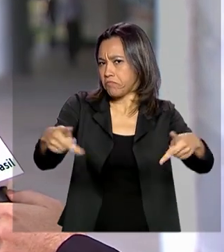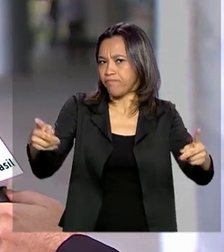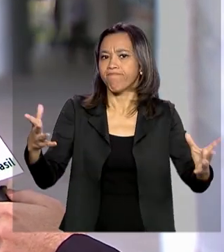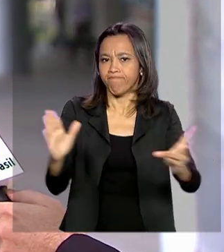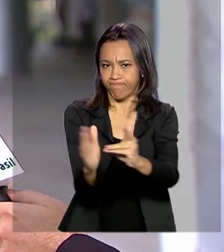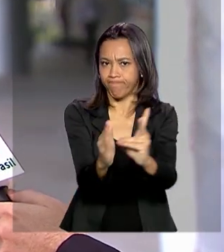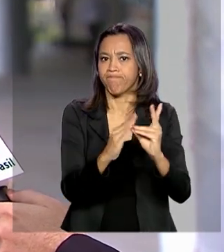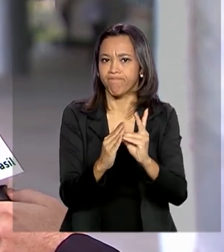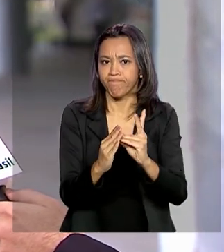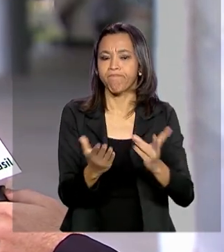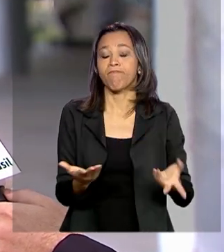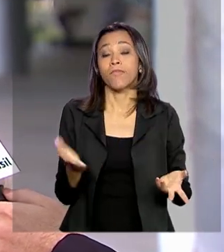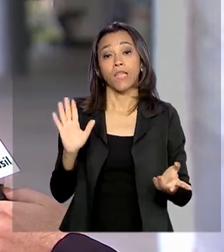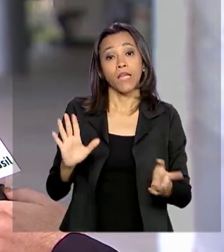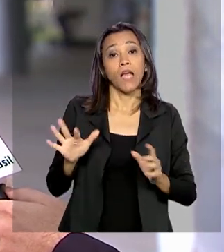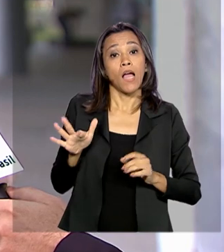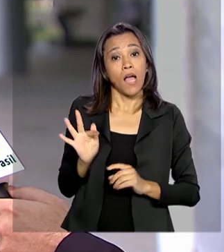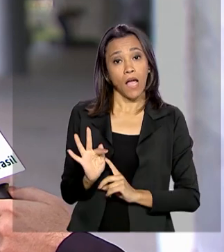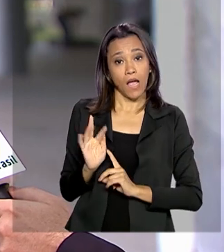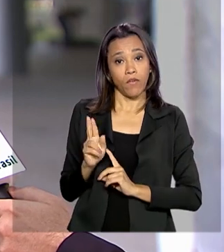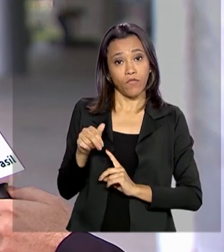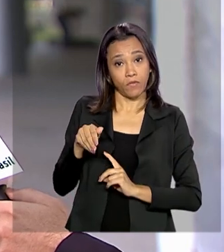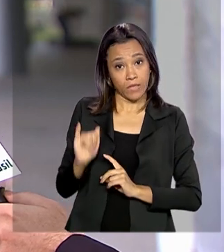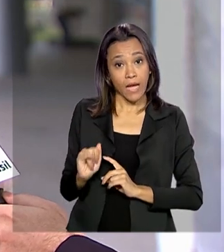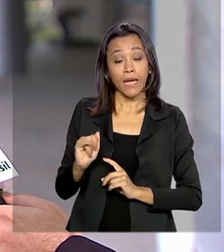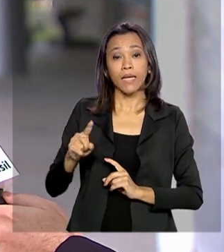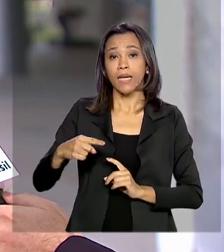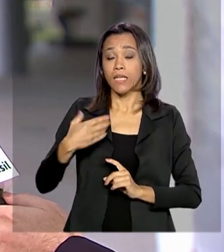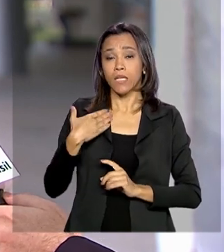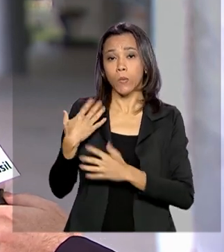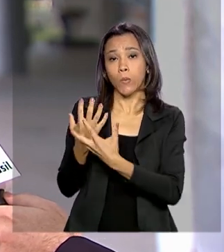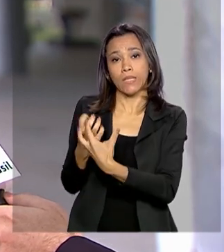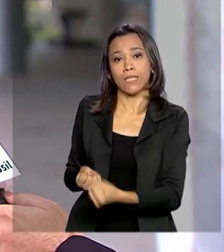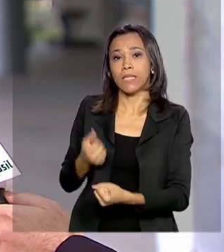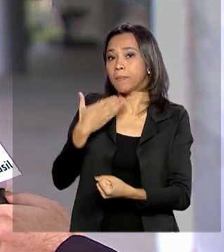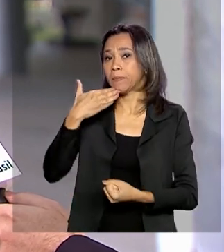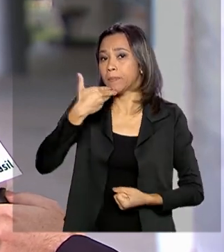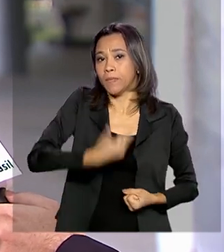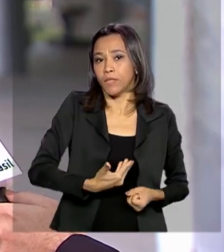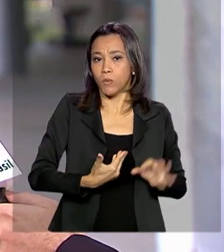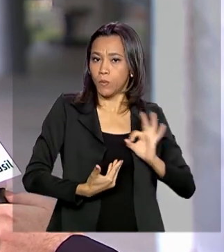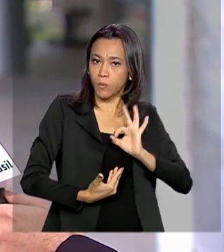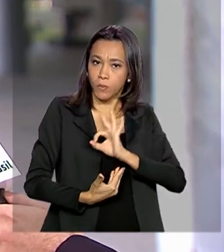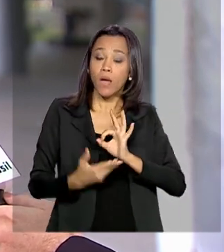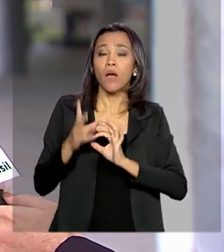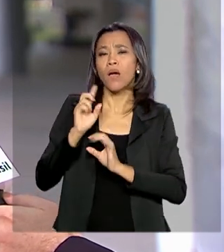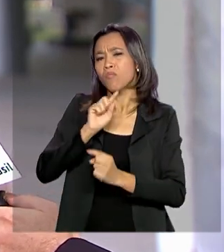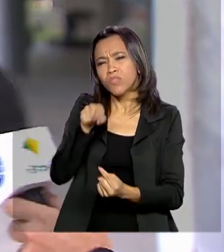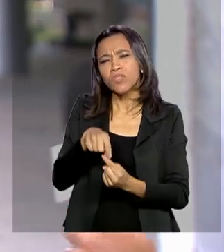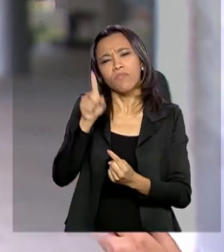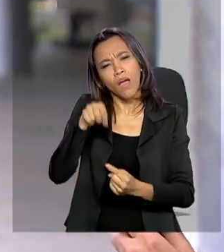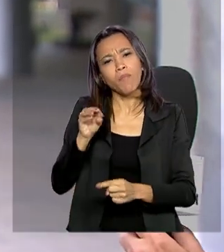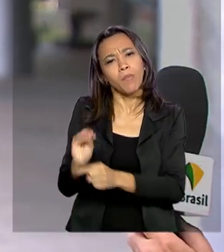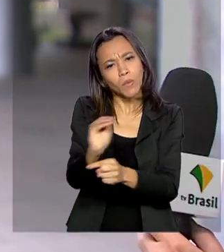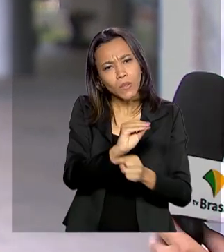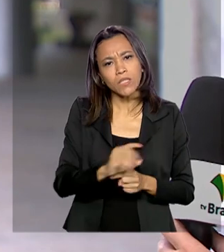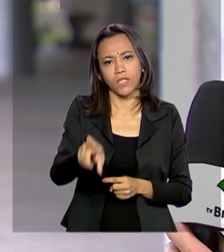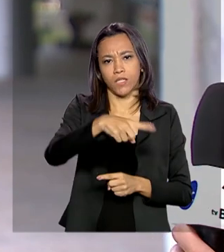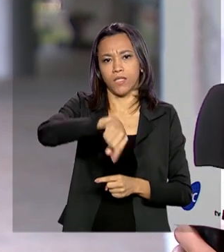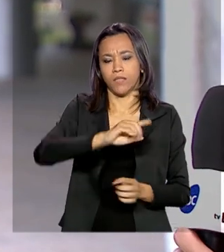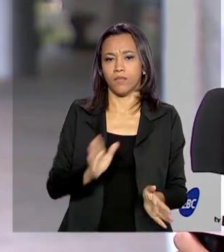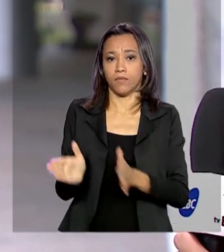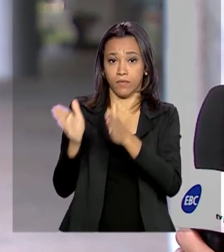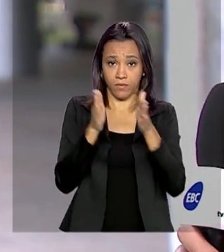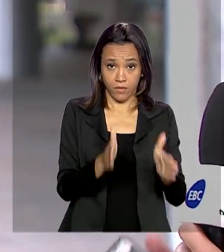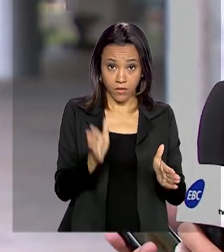inclusive, está suspendendo as autorizações de ingresso em terras indígenas quando necessário, como medida de precaução. Agora, existem casos